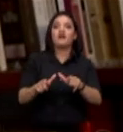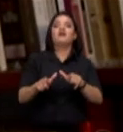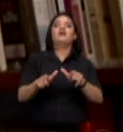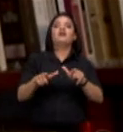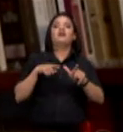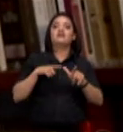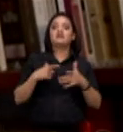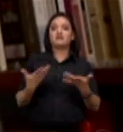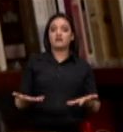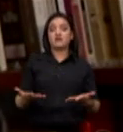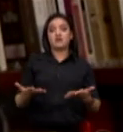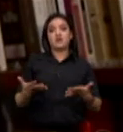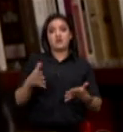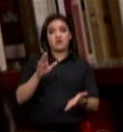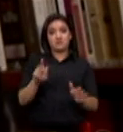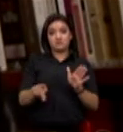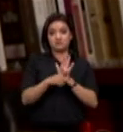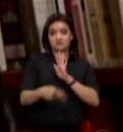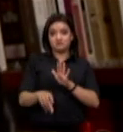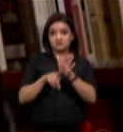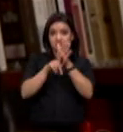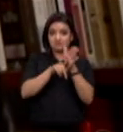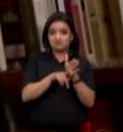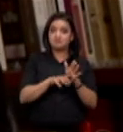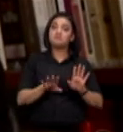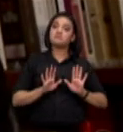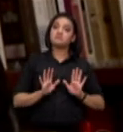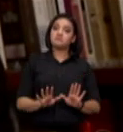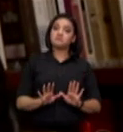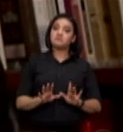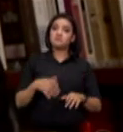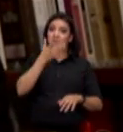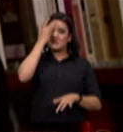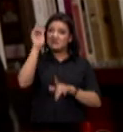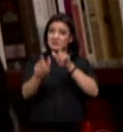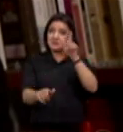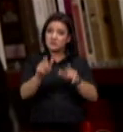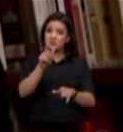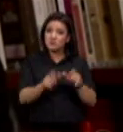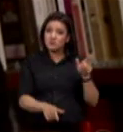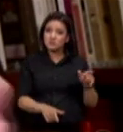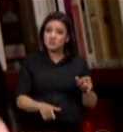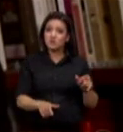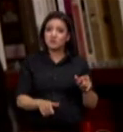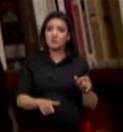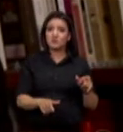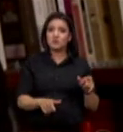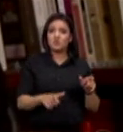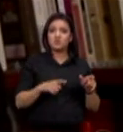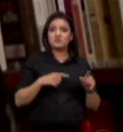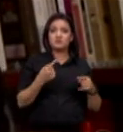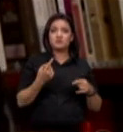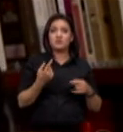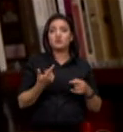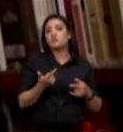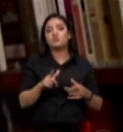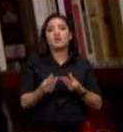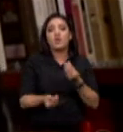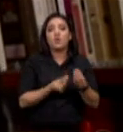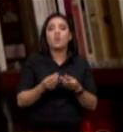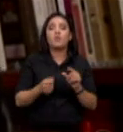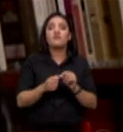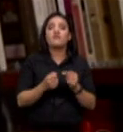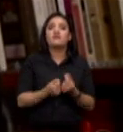módulos fiscais mas não tem o título das terras essas pessoas estão impossibilitadas de levantar